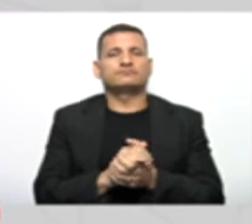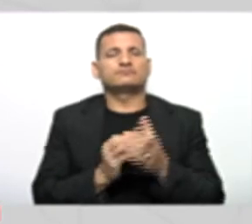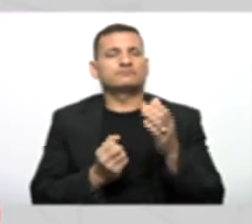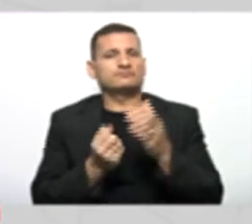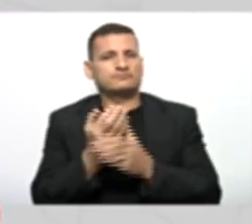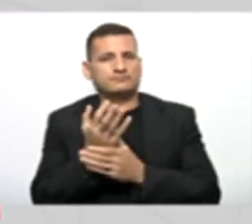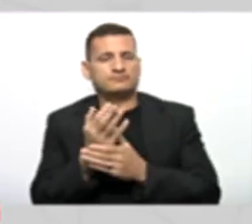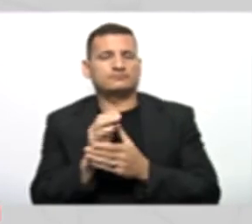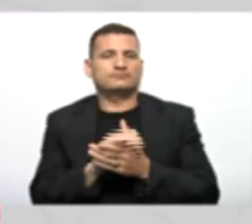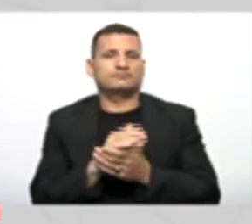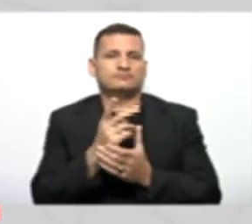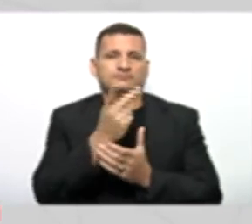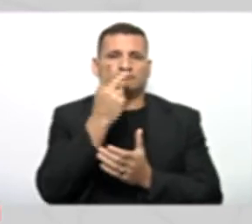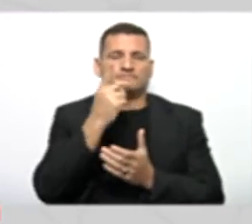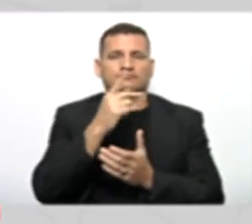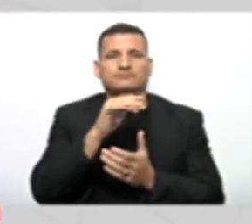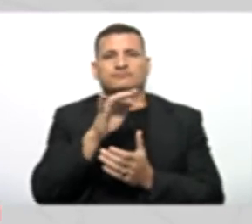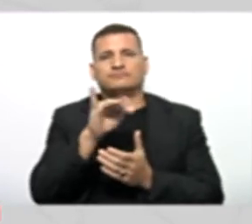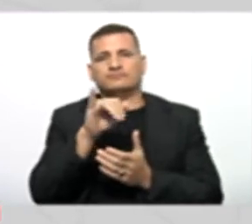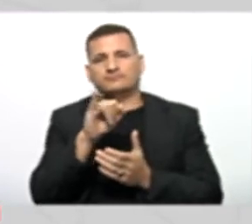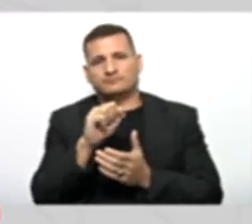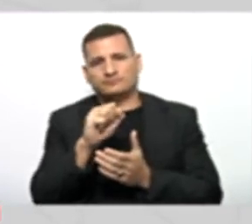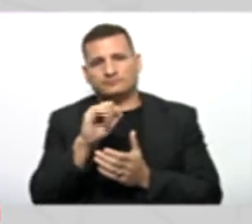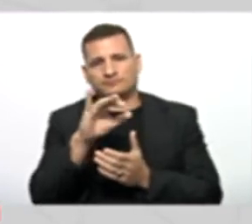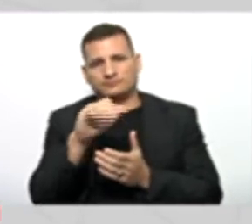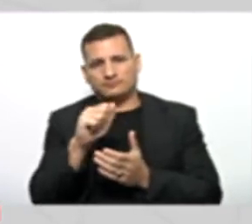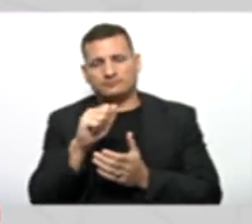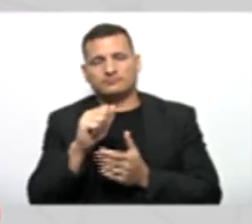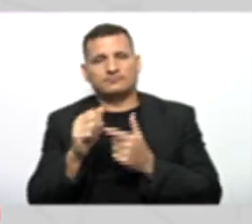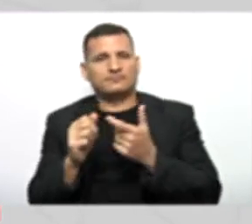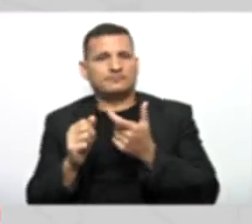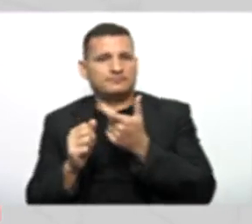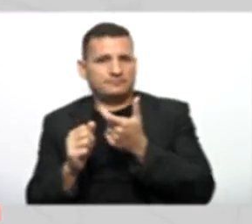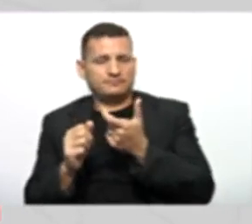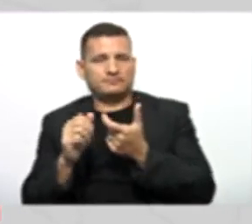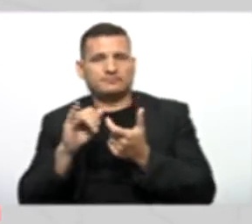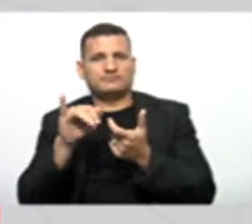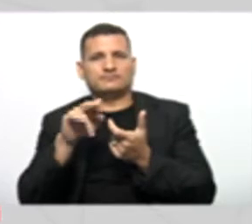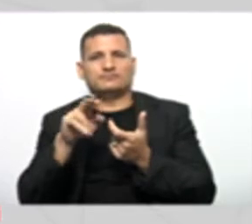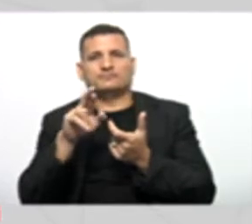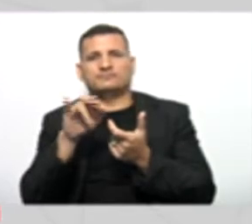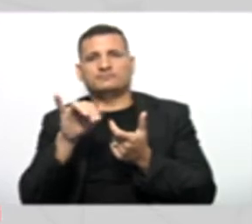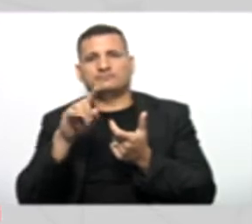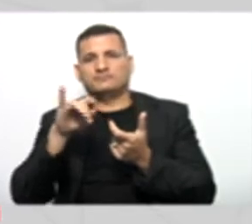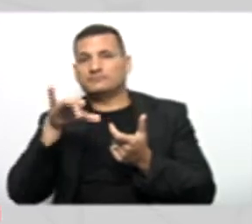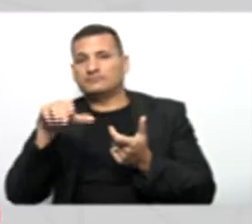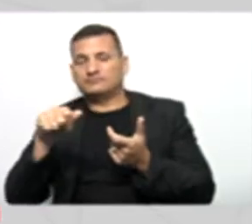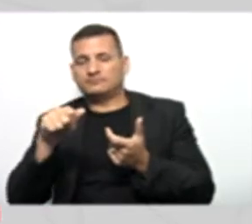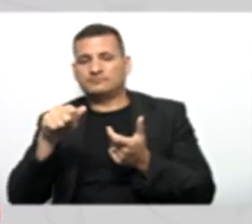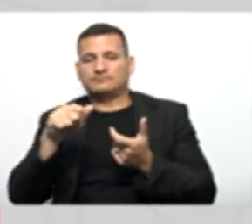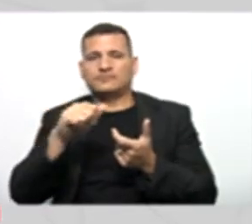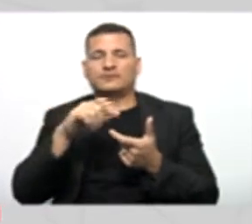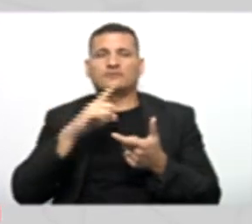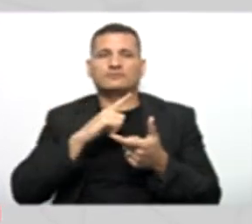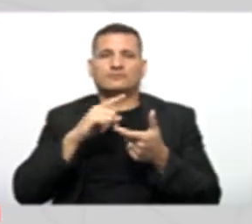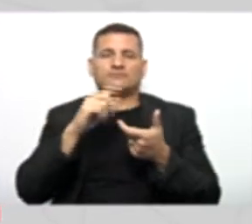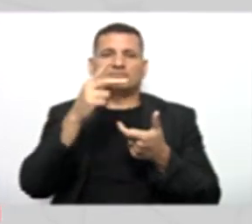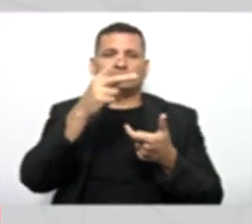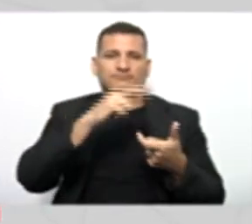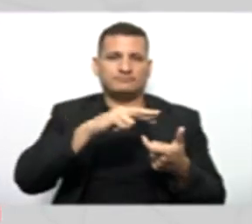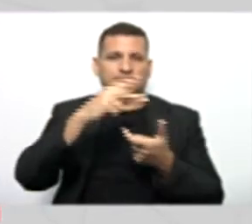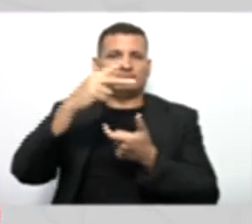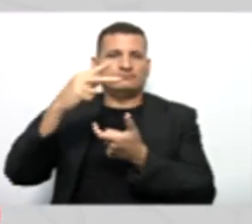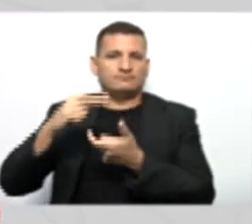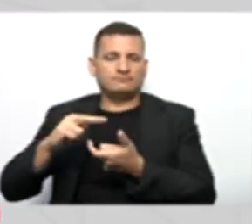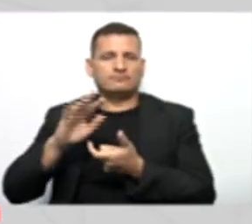classes filhas Pessoa física E pessoa jurídica Que herdam características Da classe pai Que é a nossa classe pessoa Só Se você